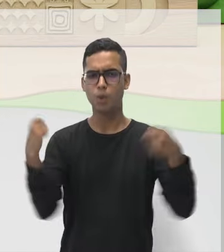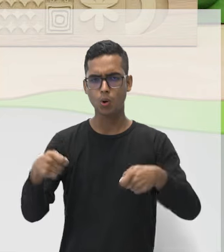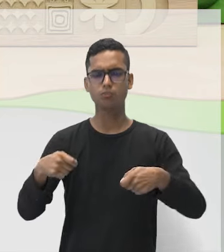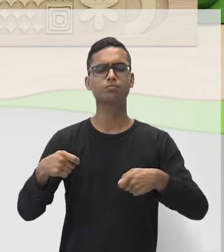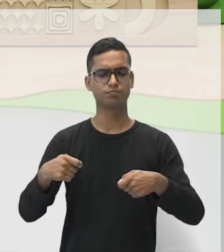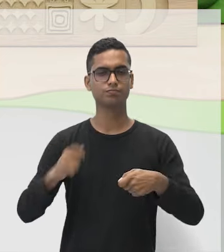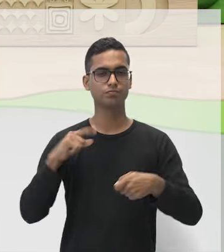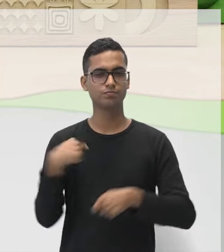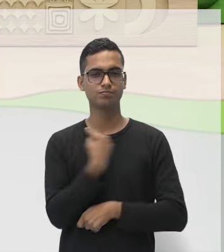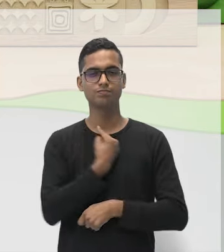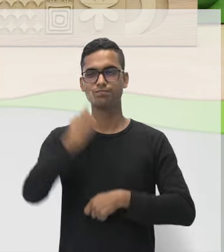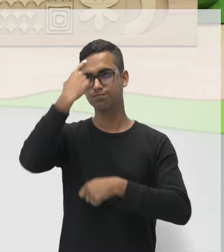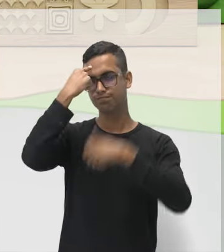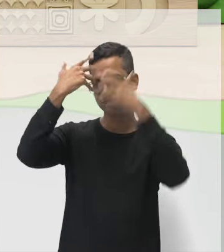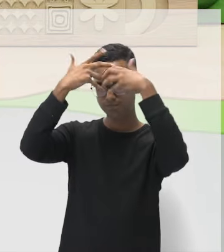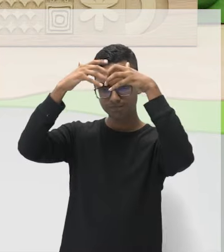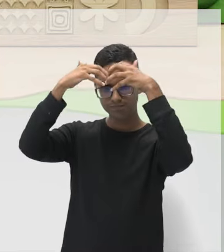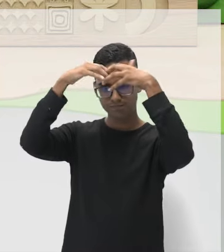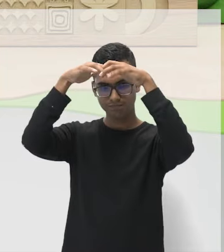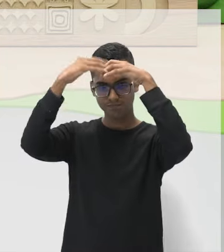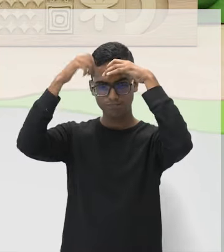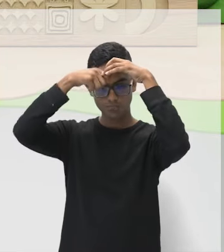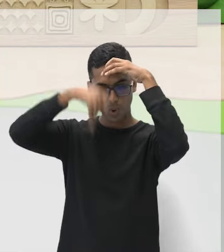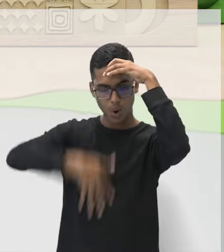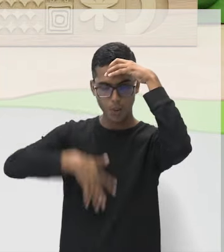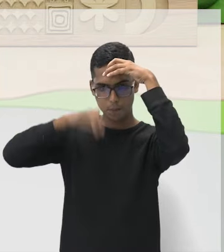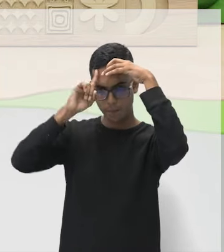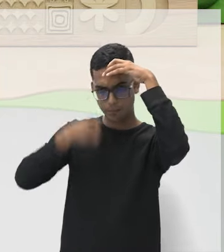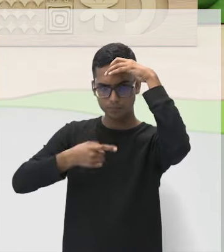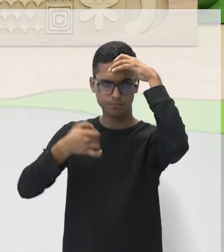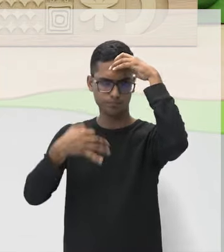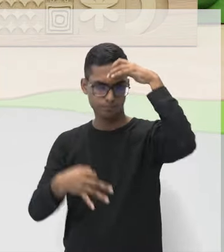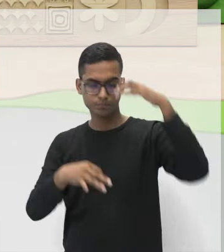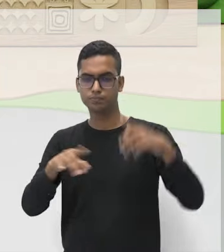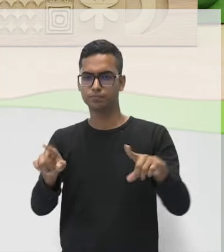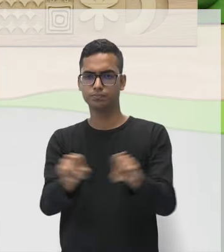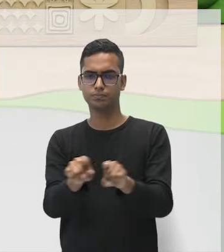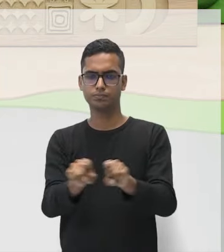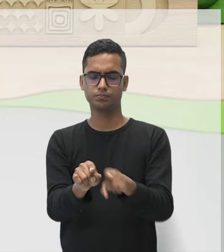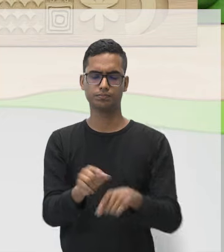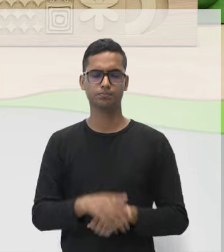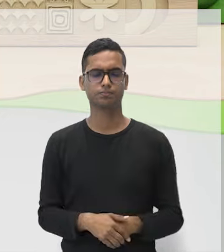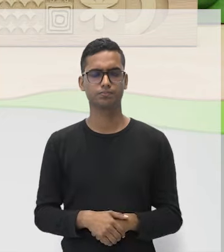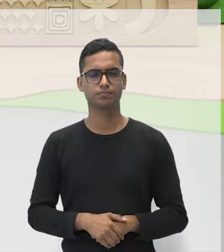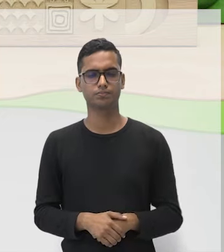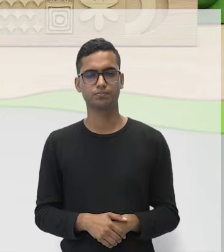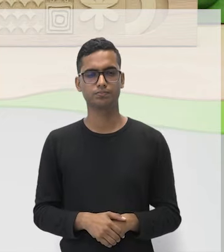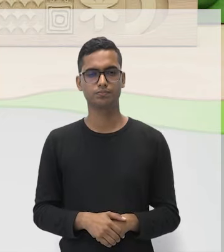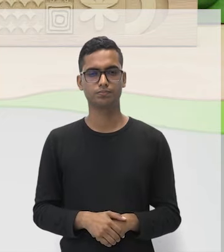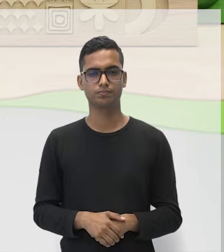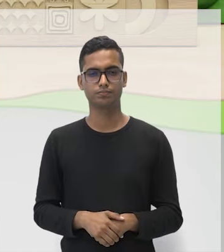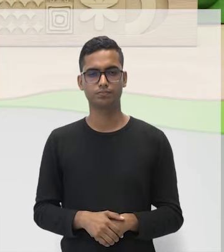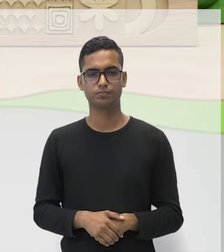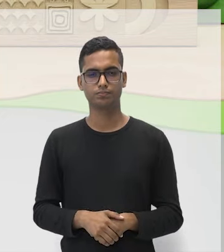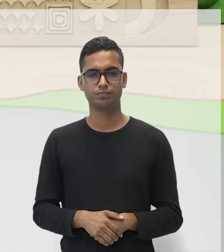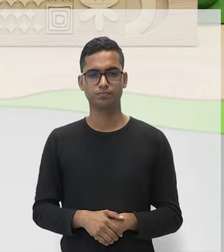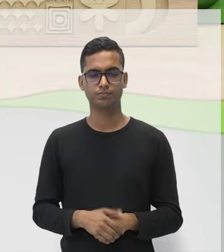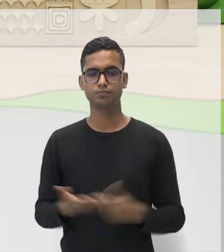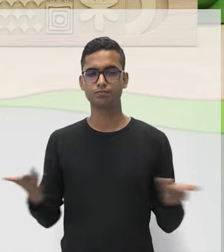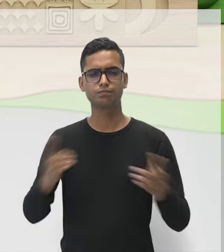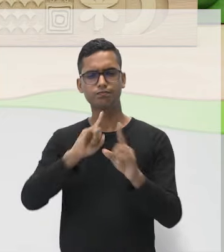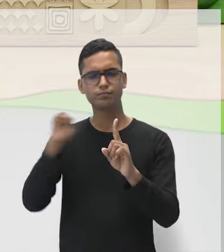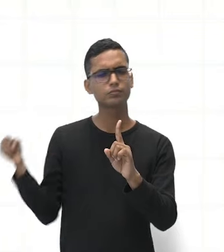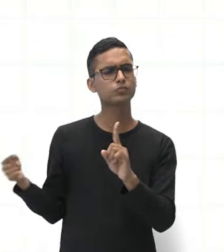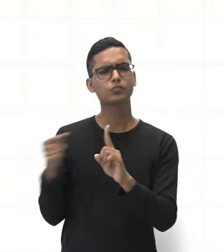desejamos com o nosso sistema muscular. Então, vamos observar agora as funções do sistema